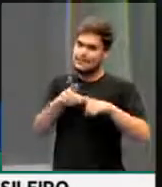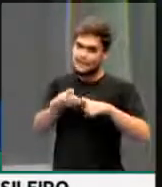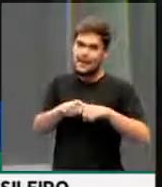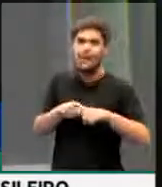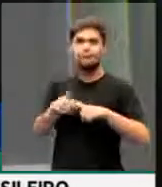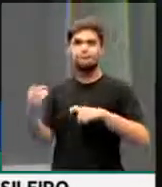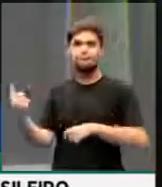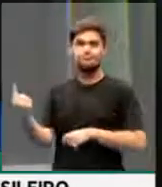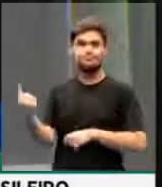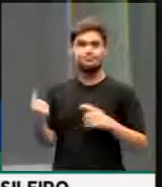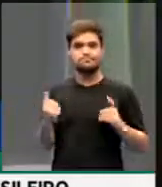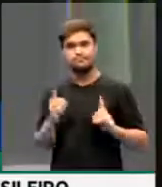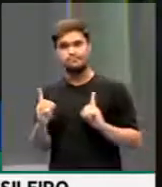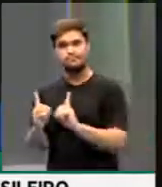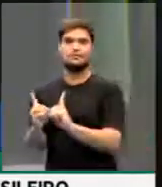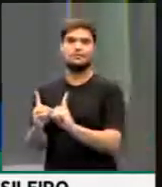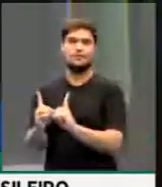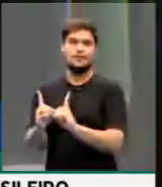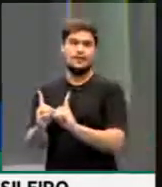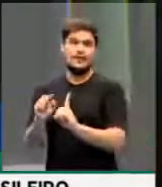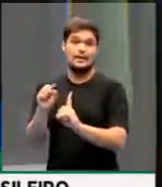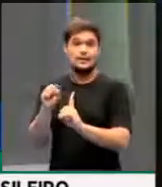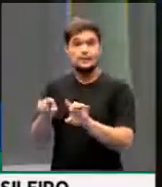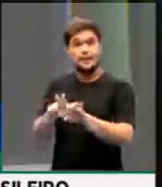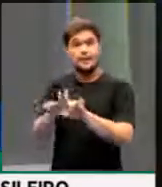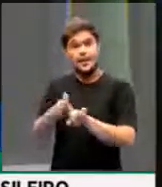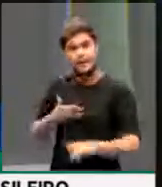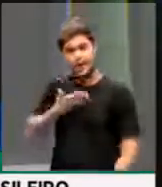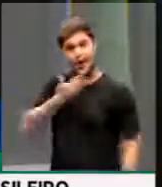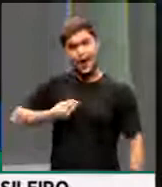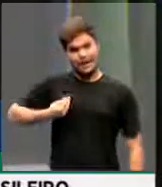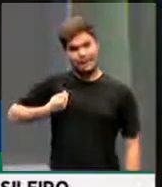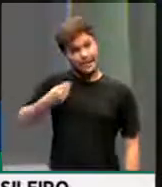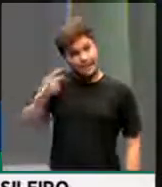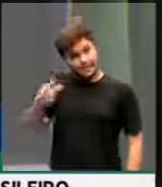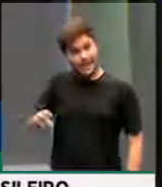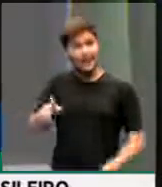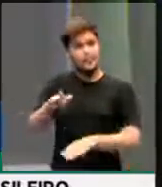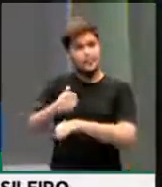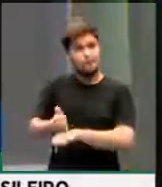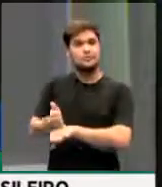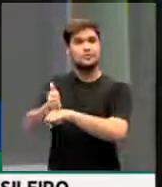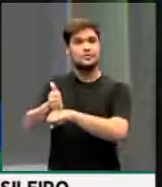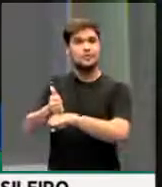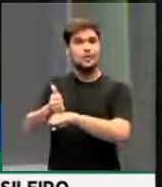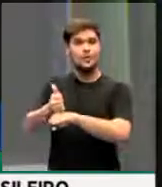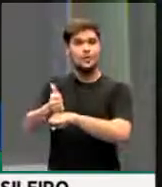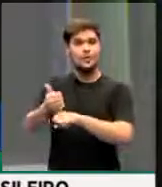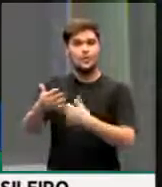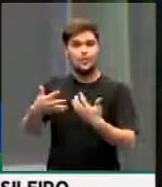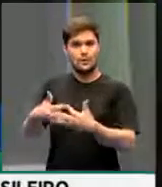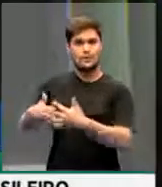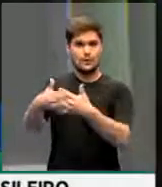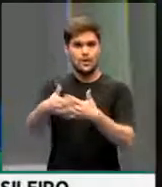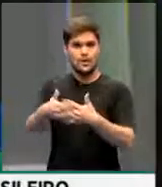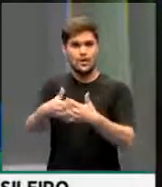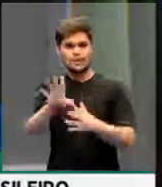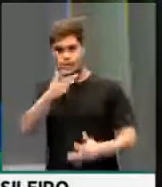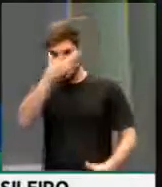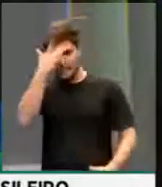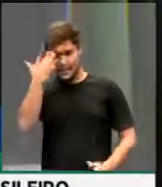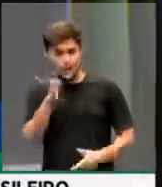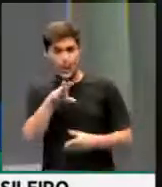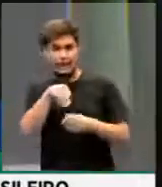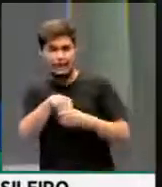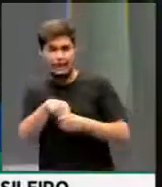exame médico é uma proteção para a vida do caminhoneiro também. Não é apenas uma proteção para a vida das pessoas que